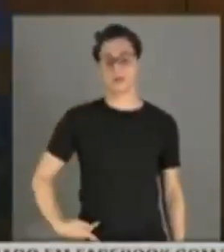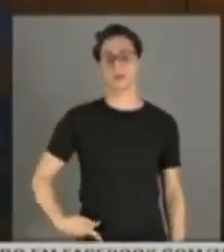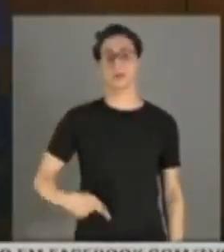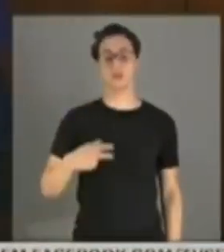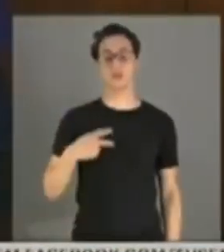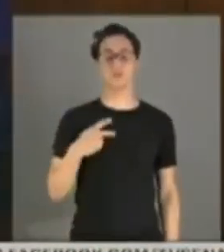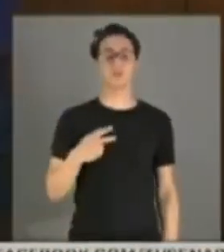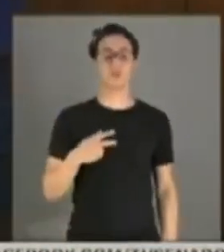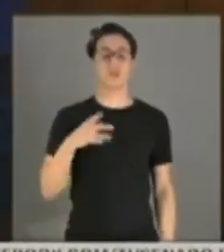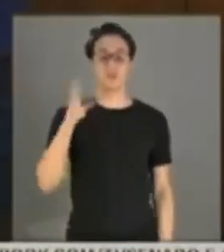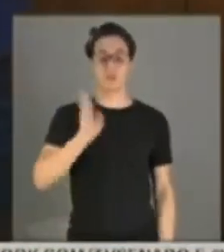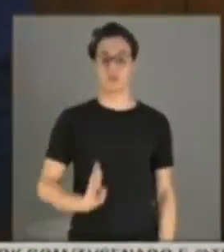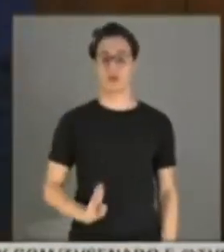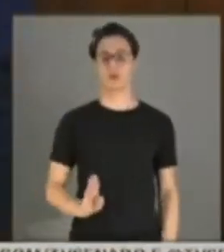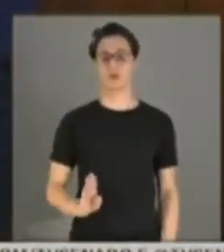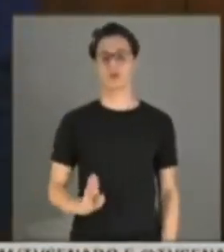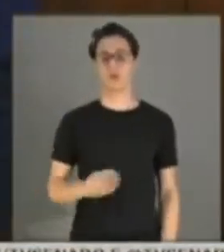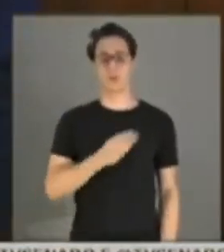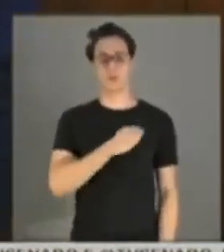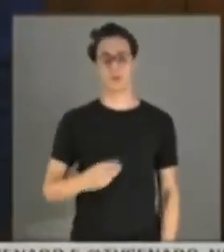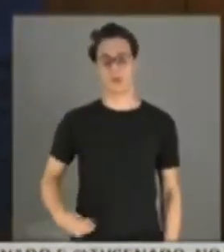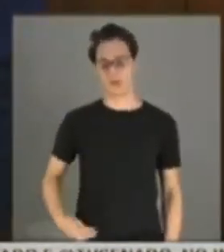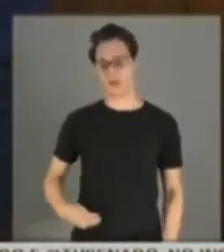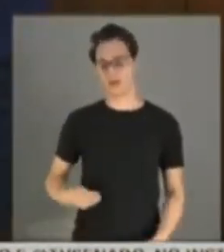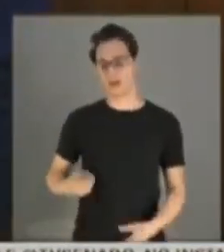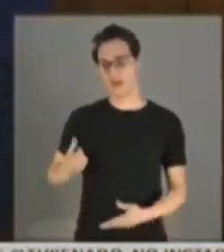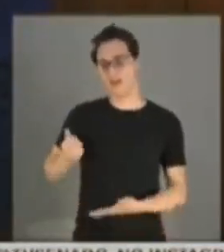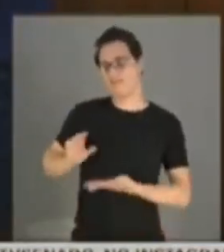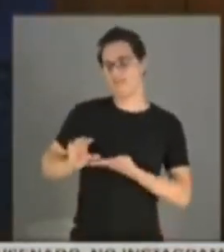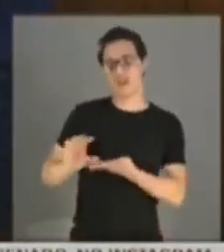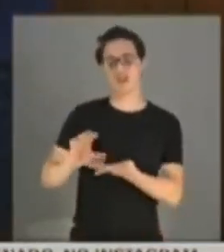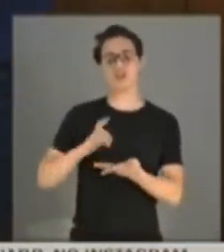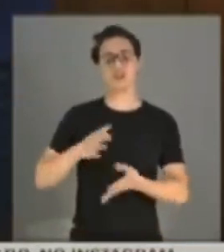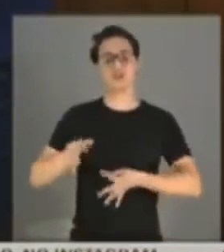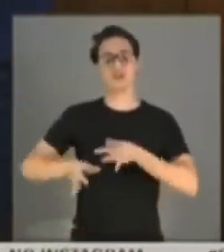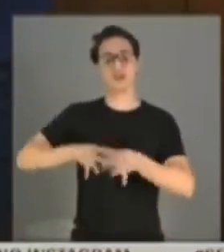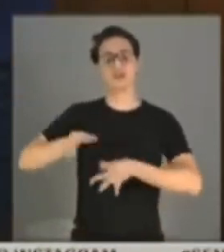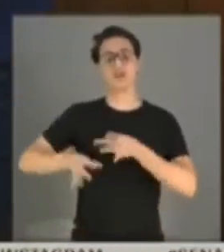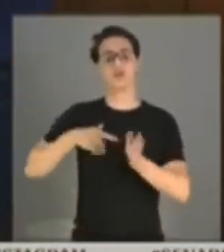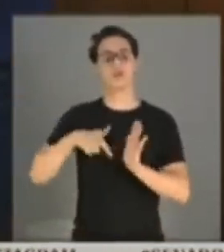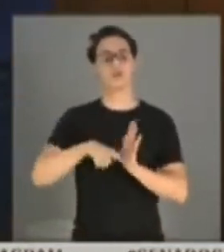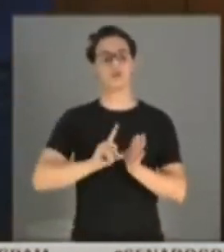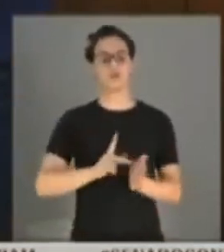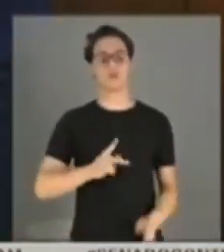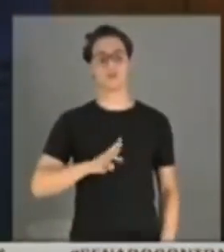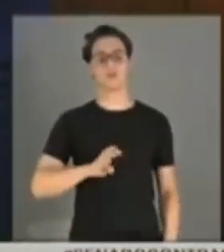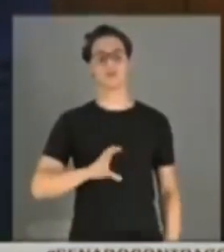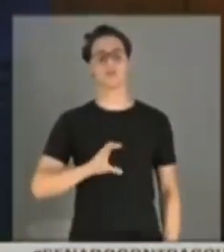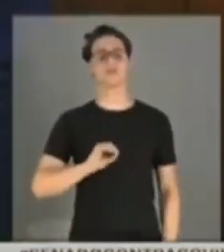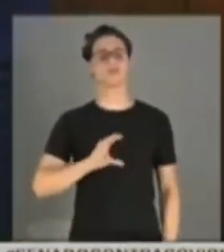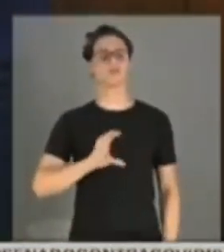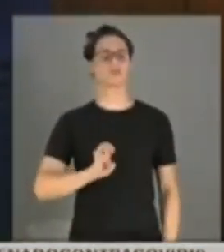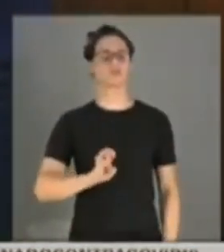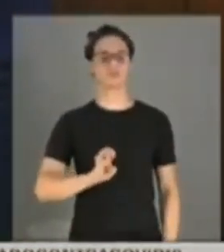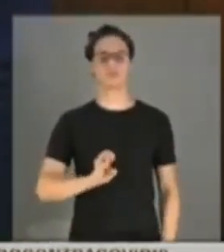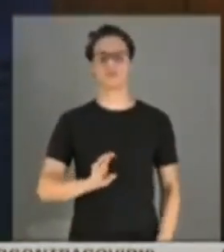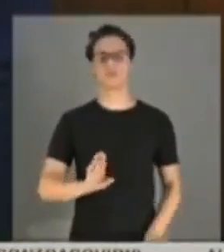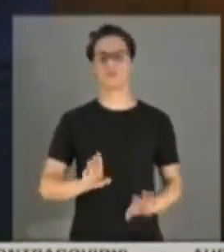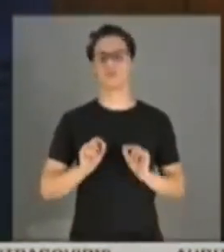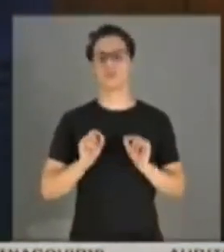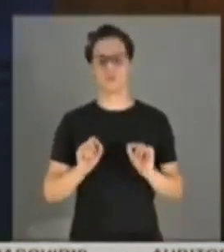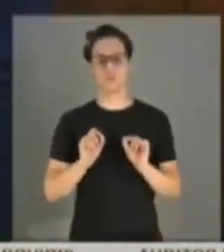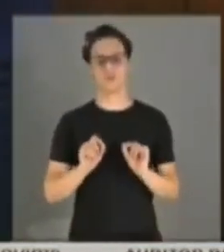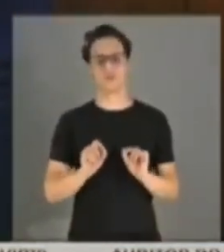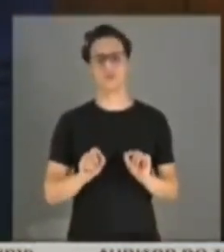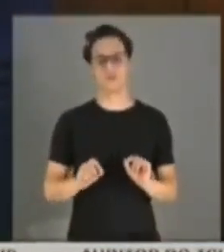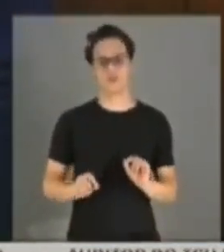ministros investiram no tratamento precoce, difundiram imunidade de rebanho. Imunidade de rebanho é crime